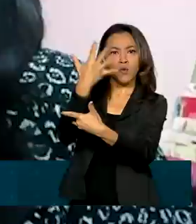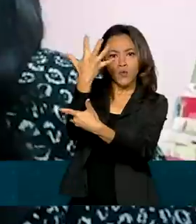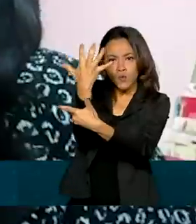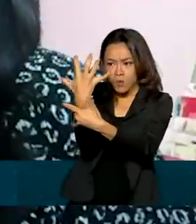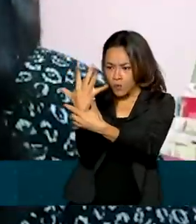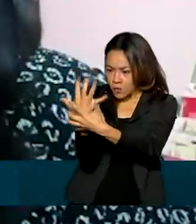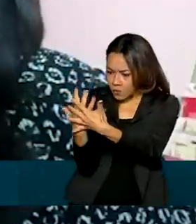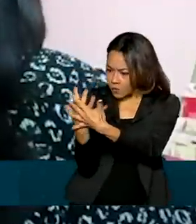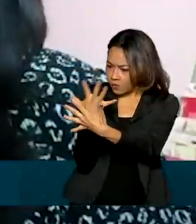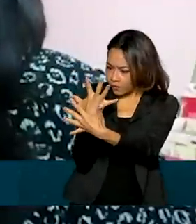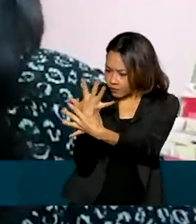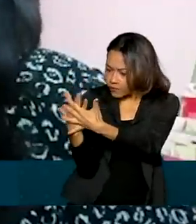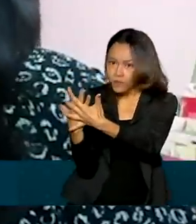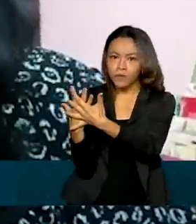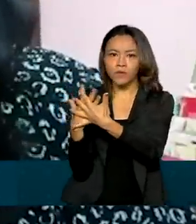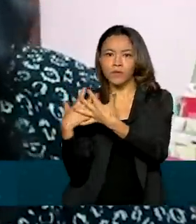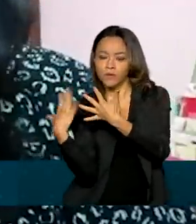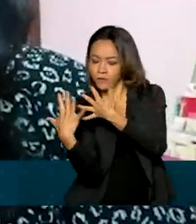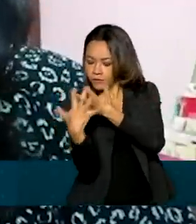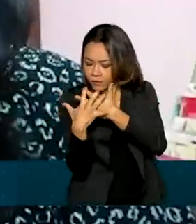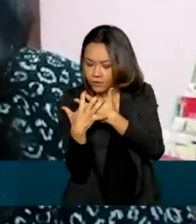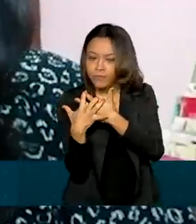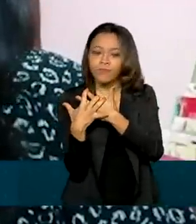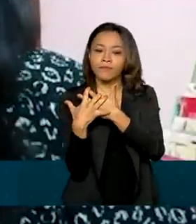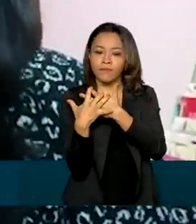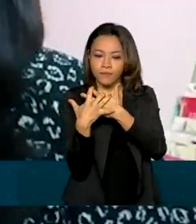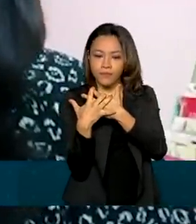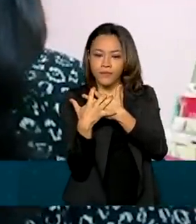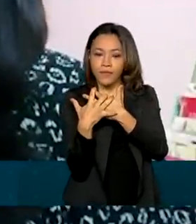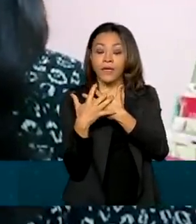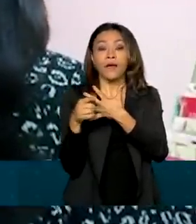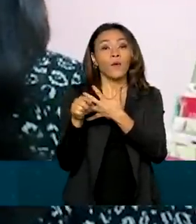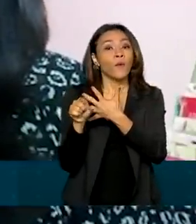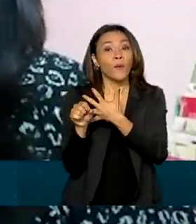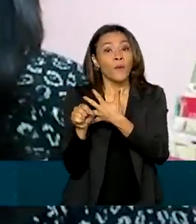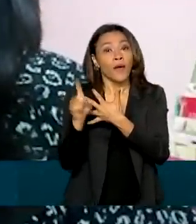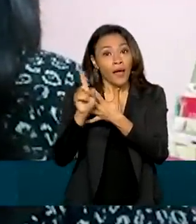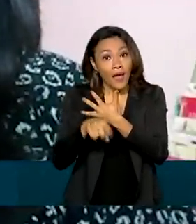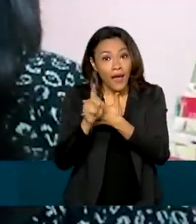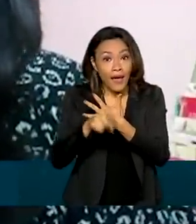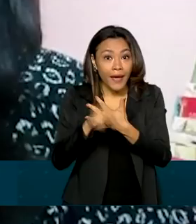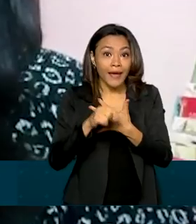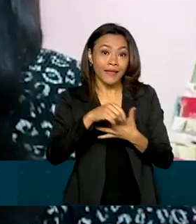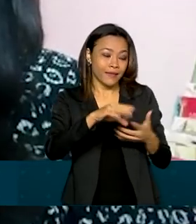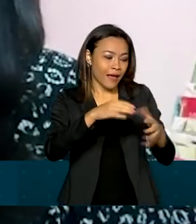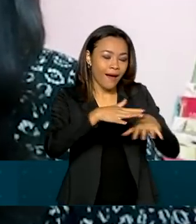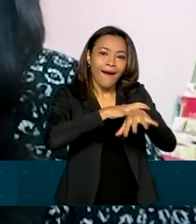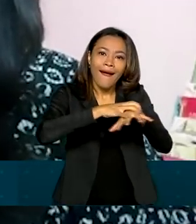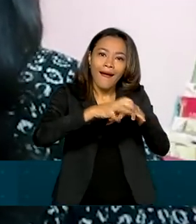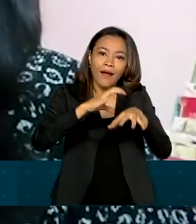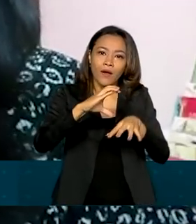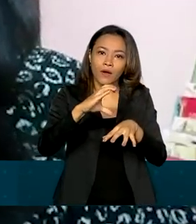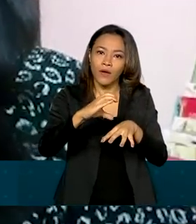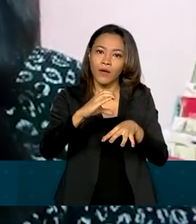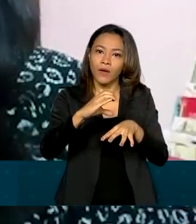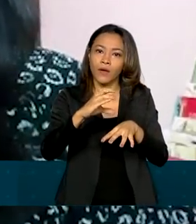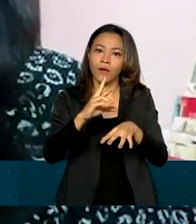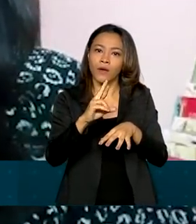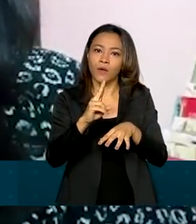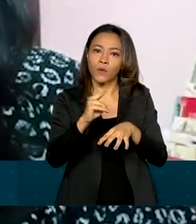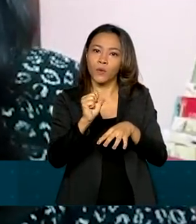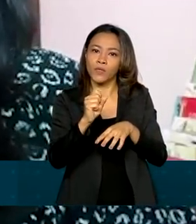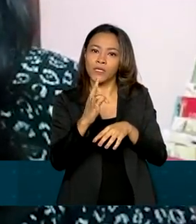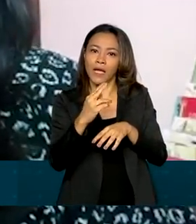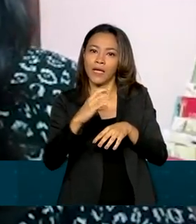quitosana. A quitosana utilizada na Vesta vem da casca de crustáceos vindos da agricultura familiar